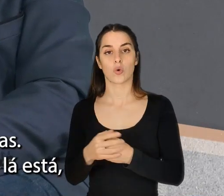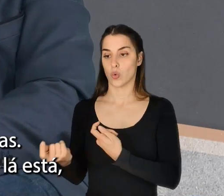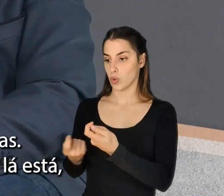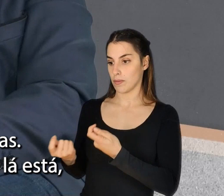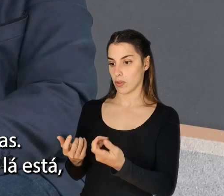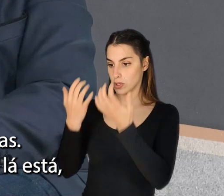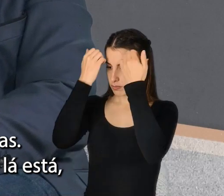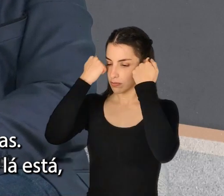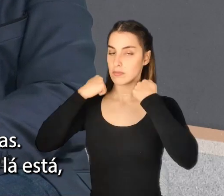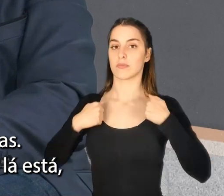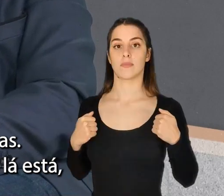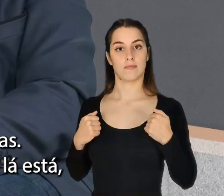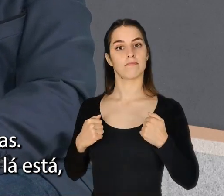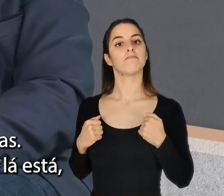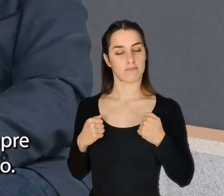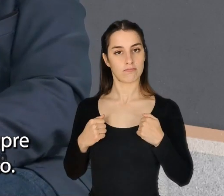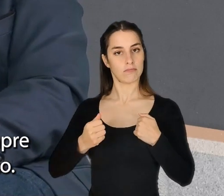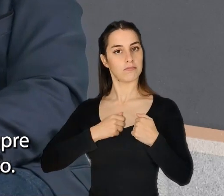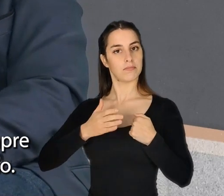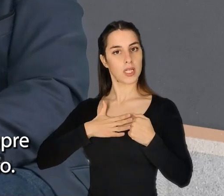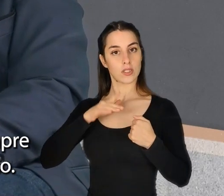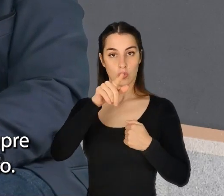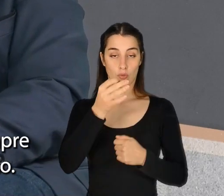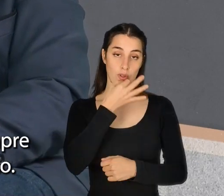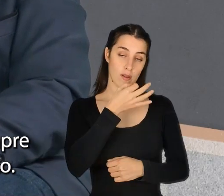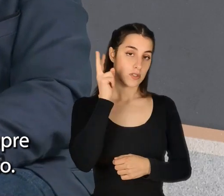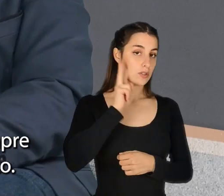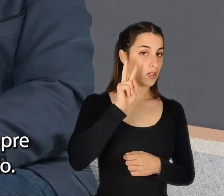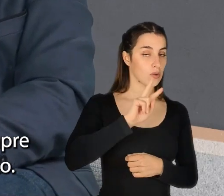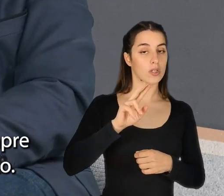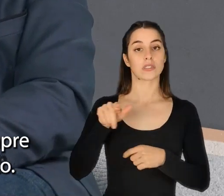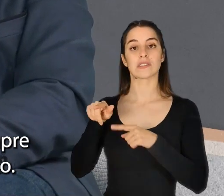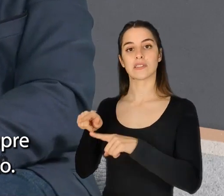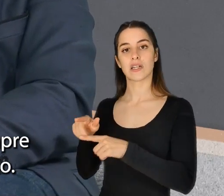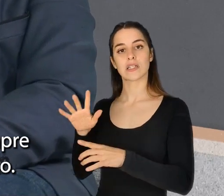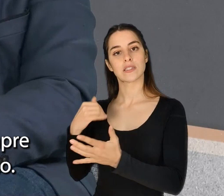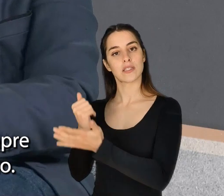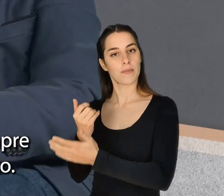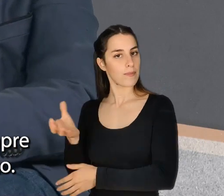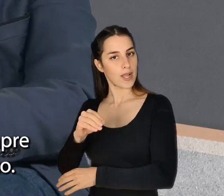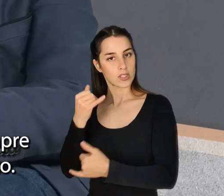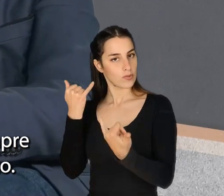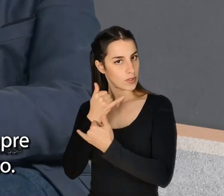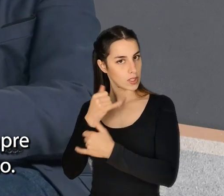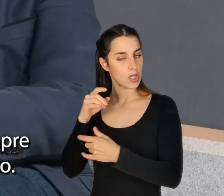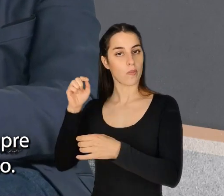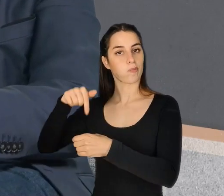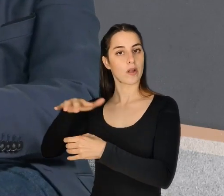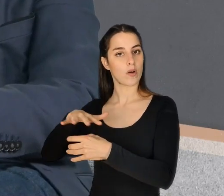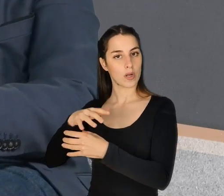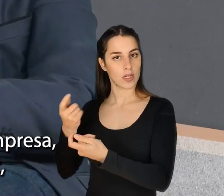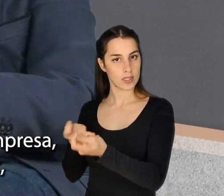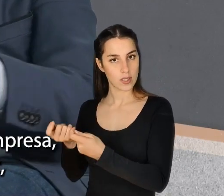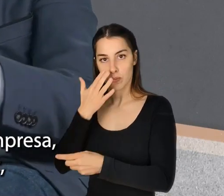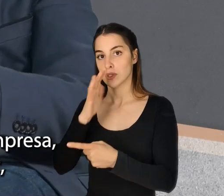colaboradores que vestem a camisola, lá está, há pouco falavas dos valores, são sempre os mais felizes dentro da organização.